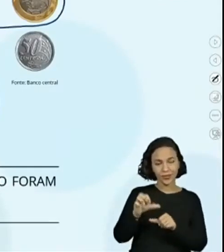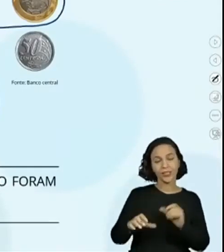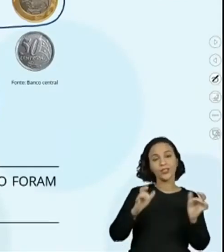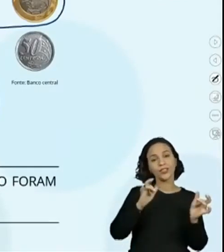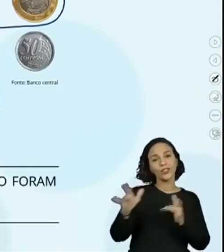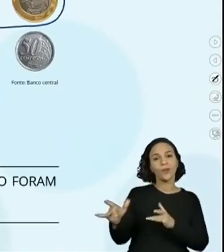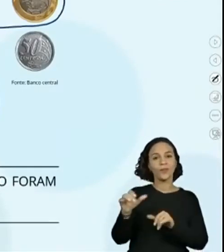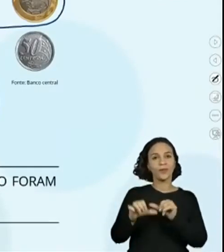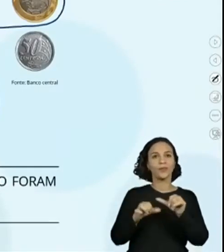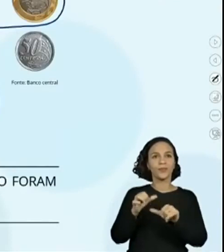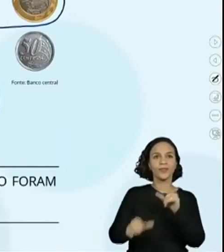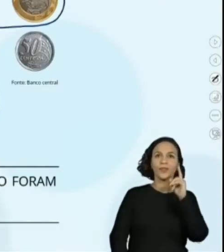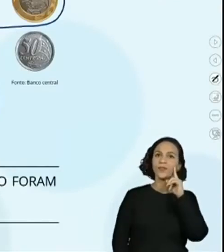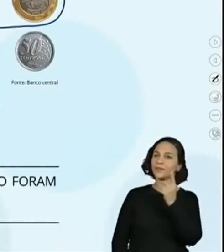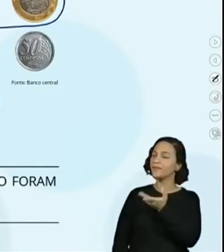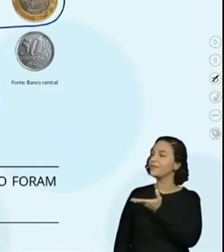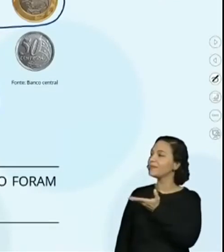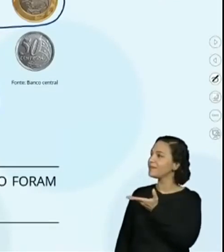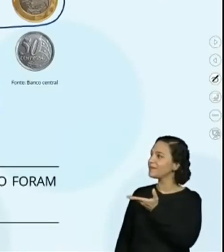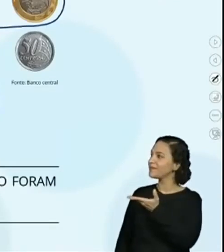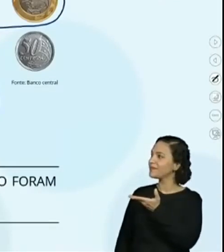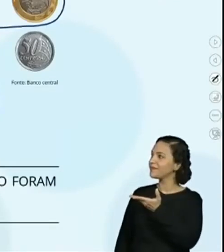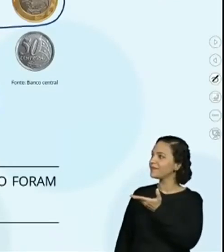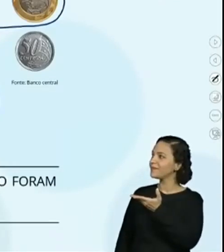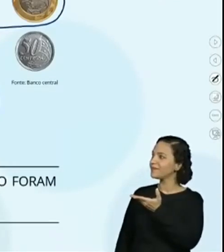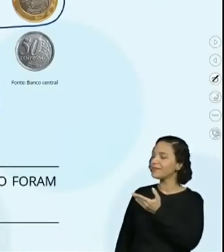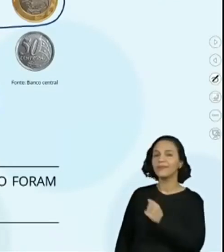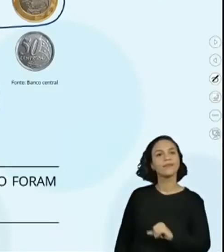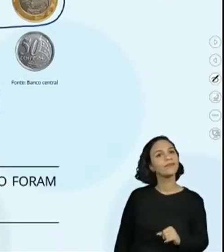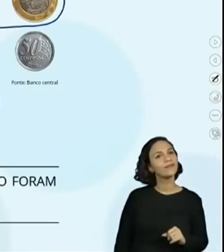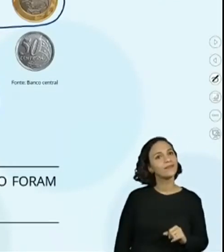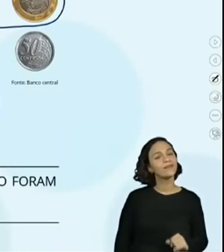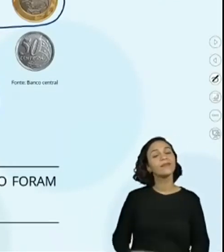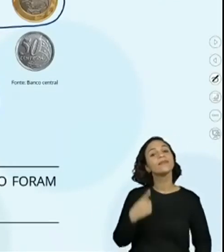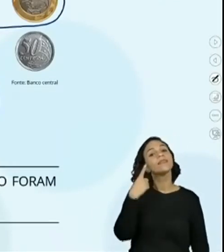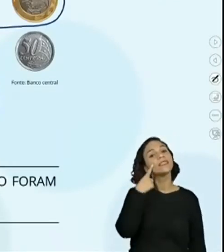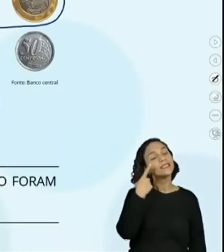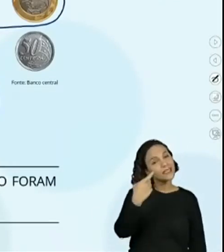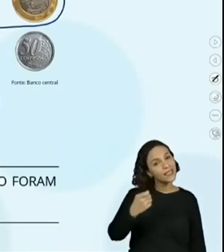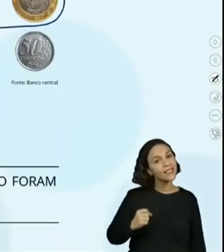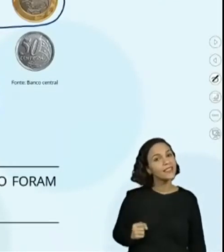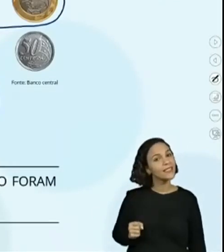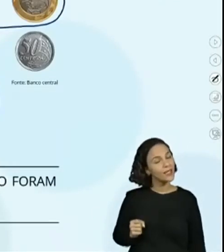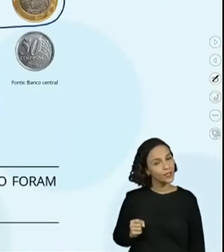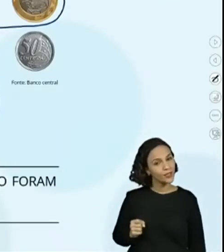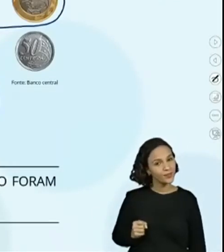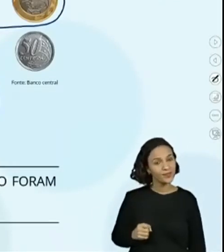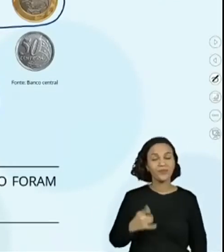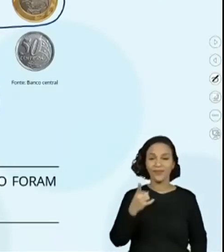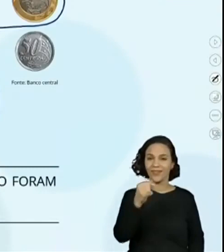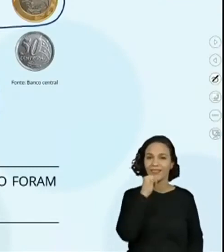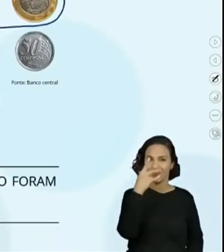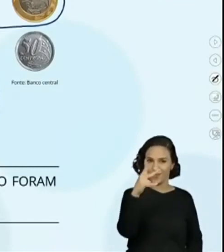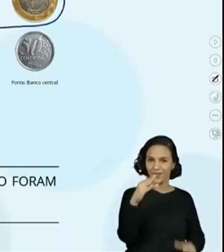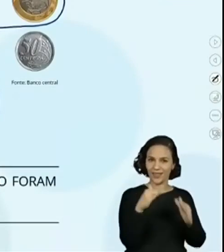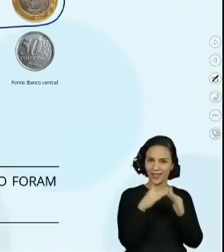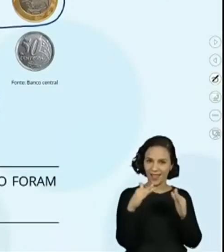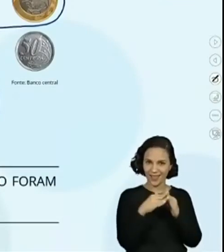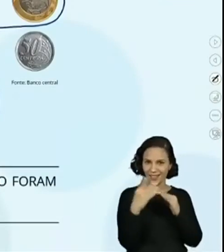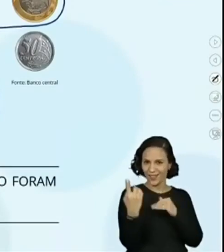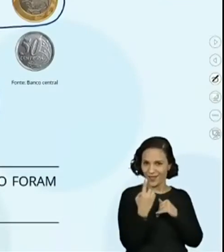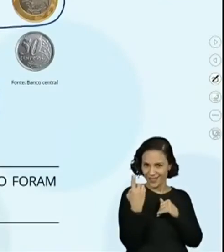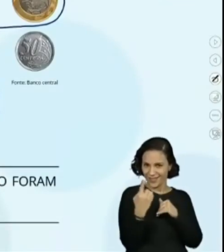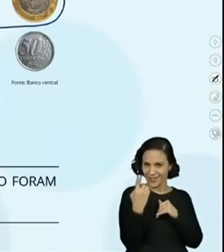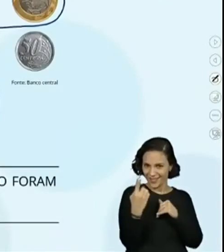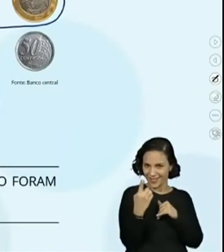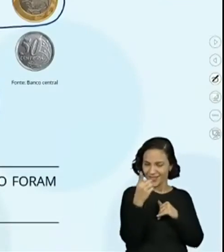de sobra de moedas. Olha que interessante, pessoal. Aí, quando vocês forem fazer isso na sua casa,